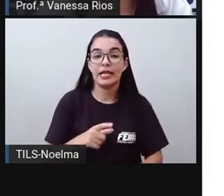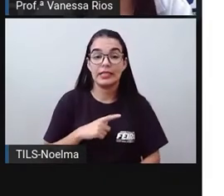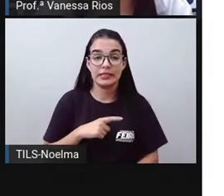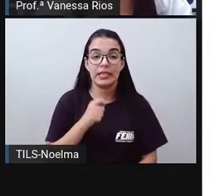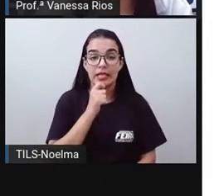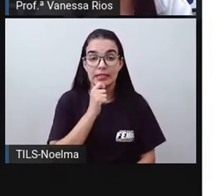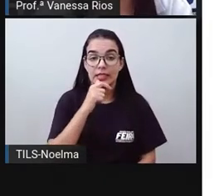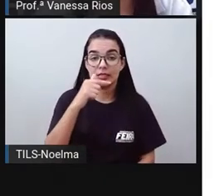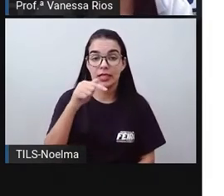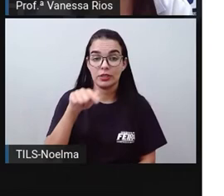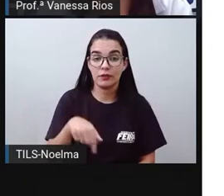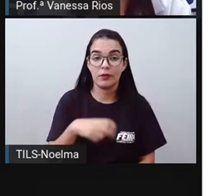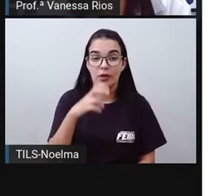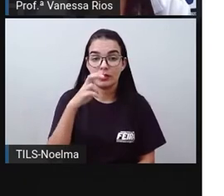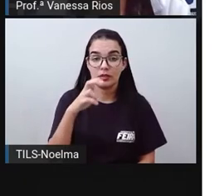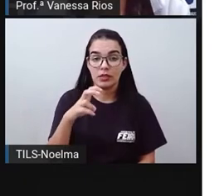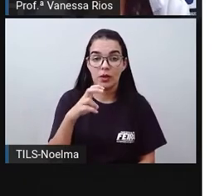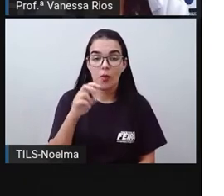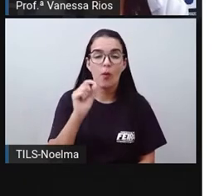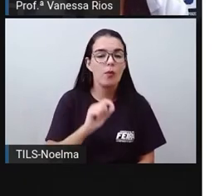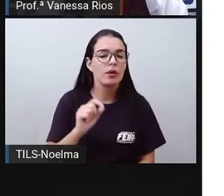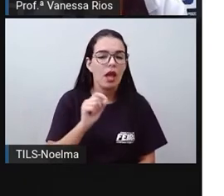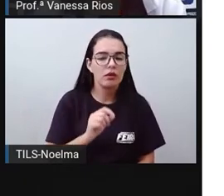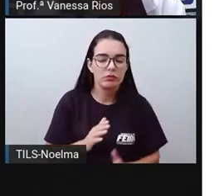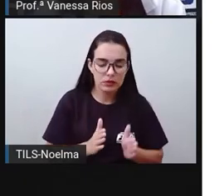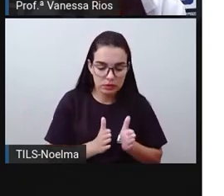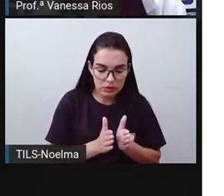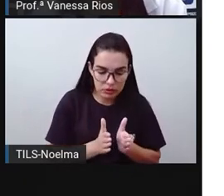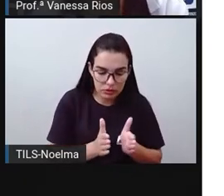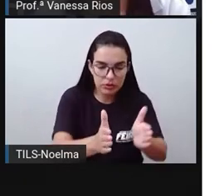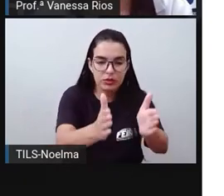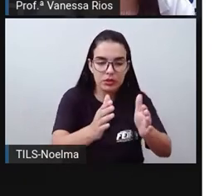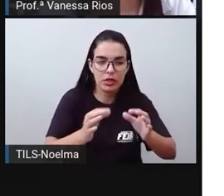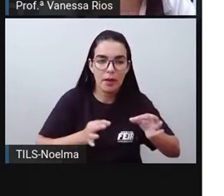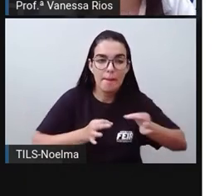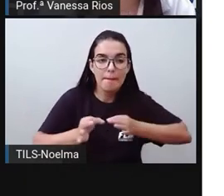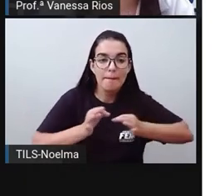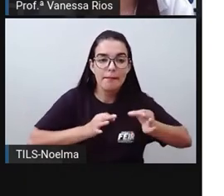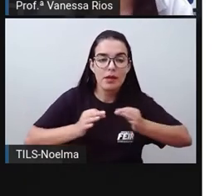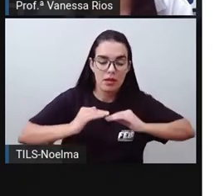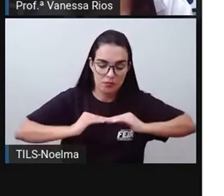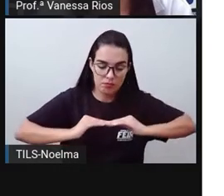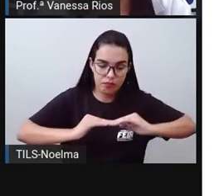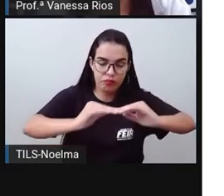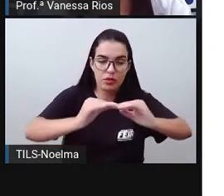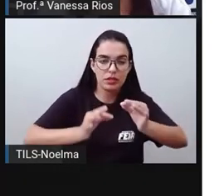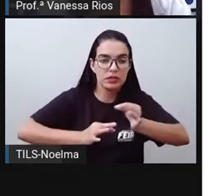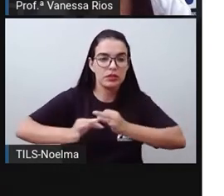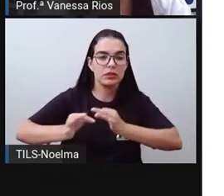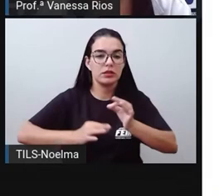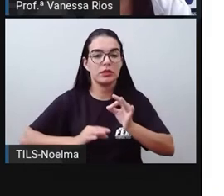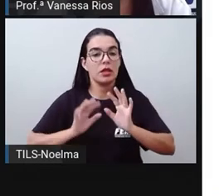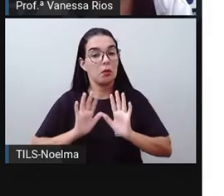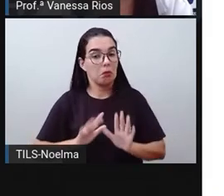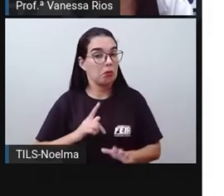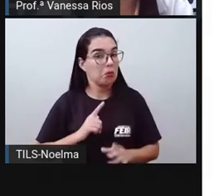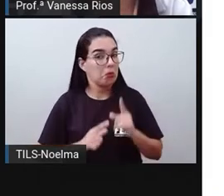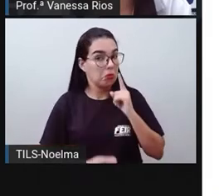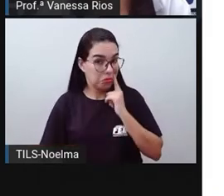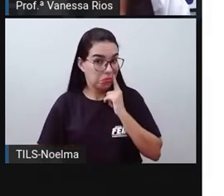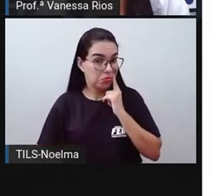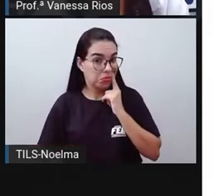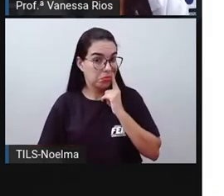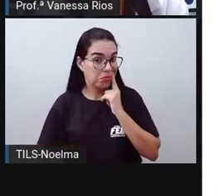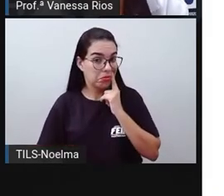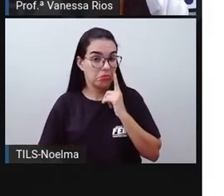,5% são estradas planejadas. Mas a gente já percebe aí agora uma dificuldade, né? Dentro de todas